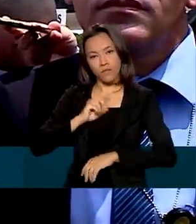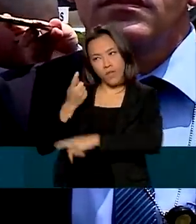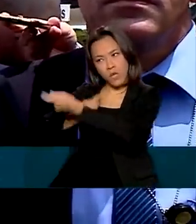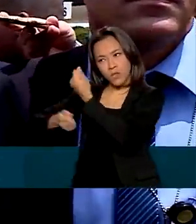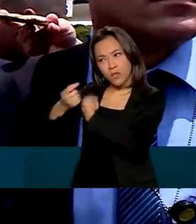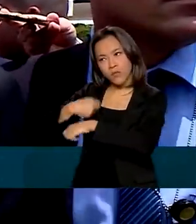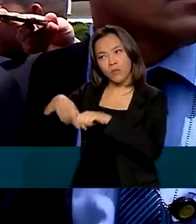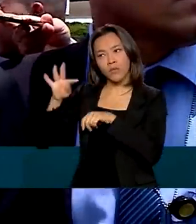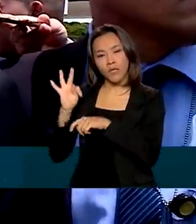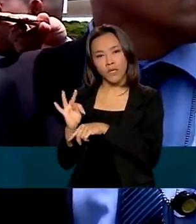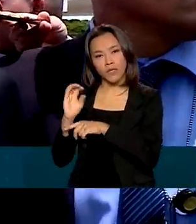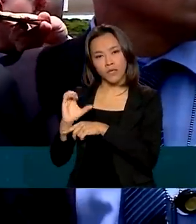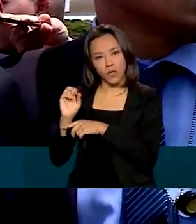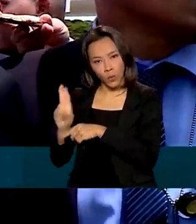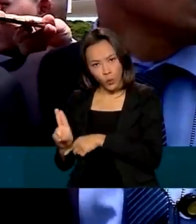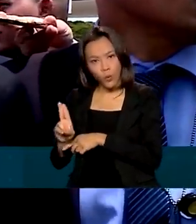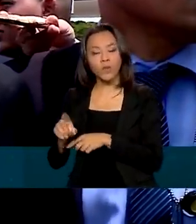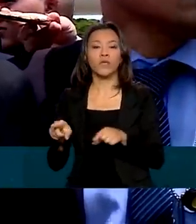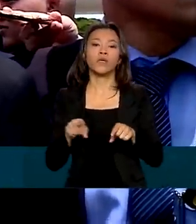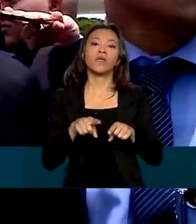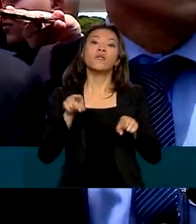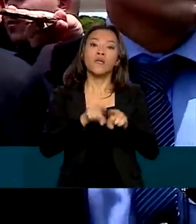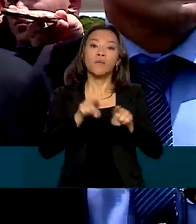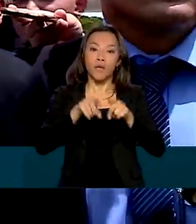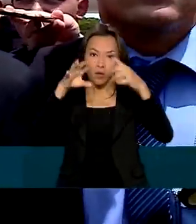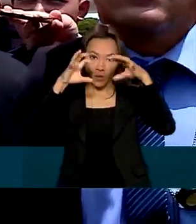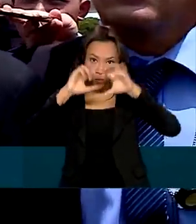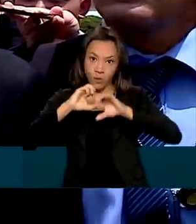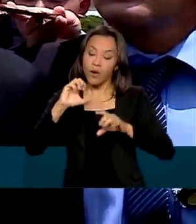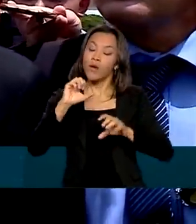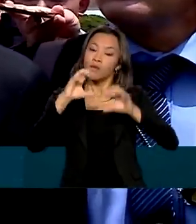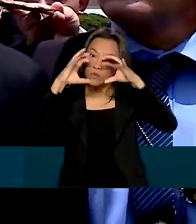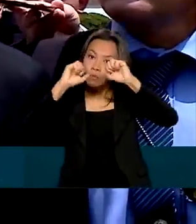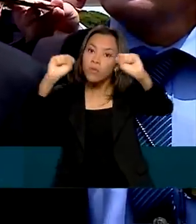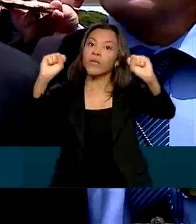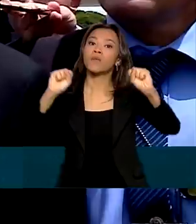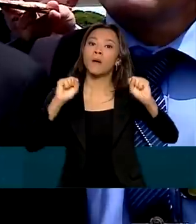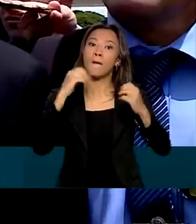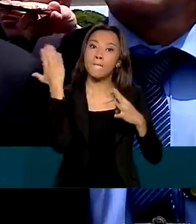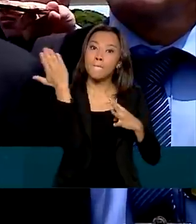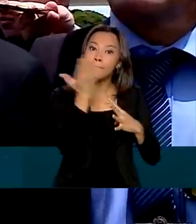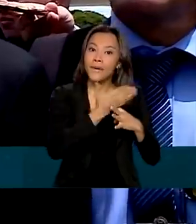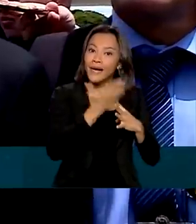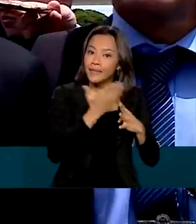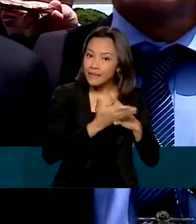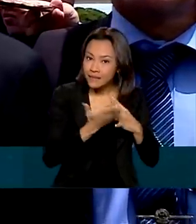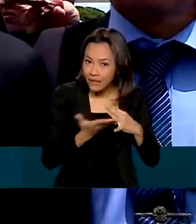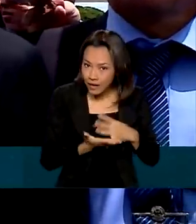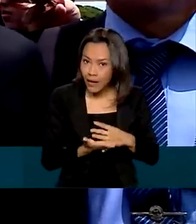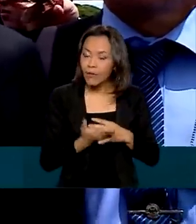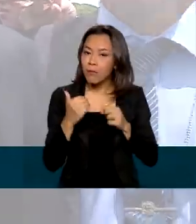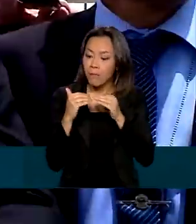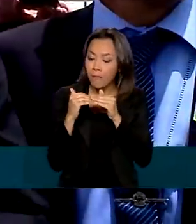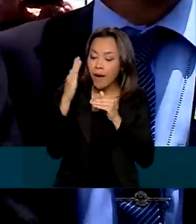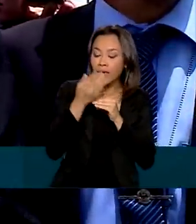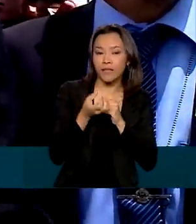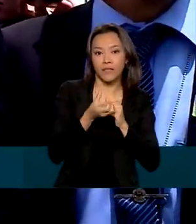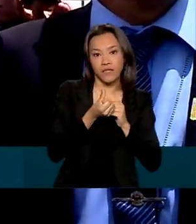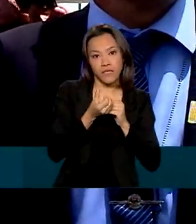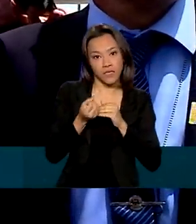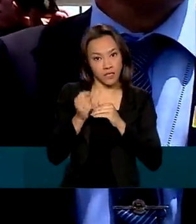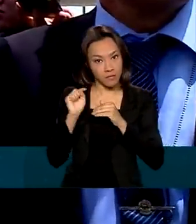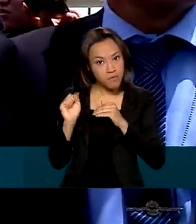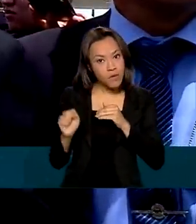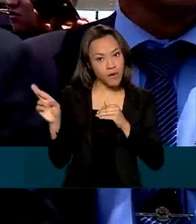do Supremo, entre outros, parcelar a dívida para quem tem que receber mais de R 600 mil. Está